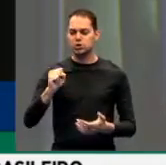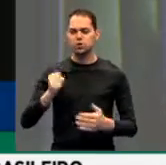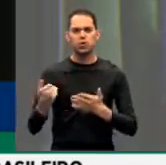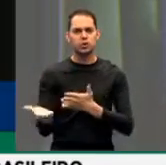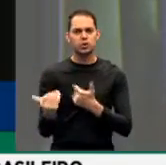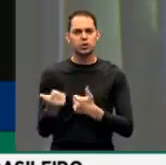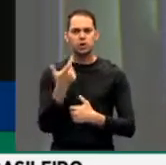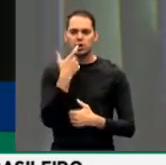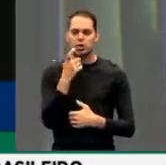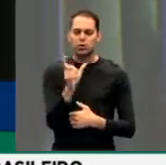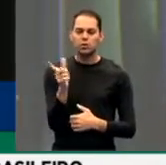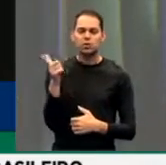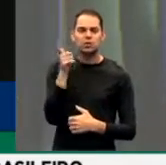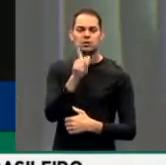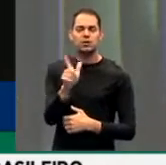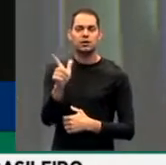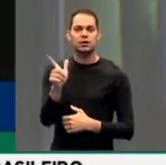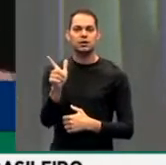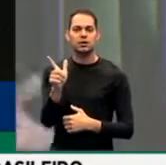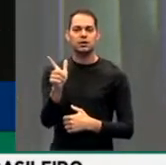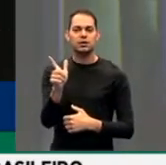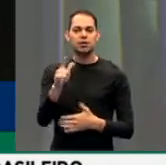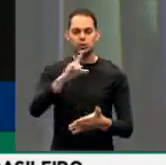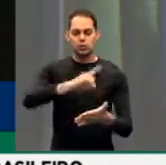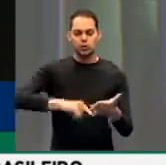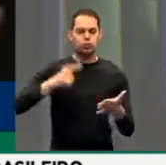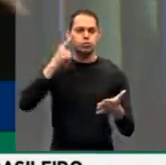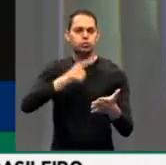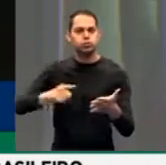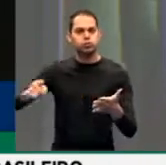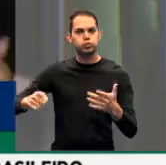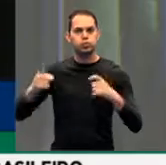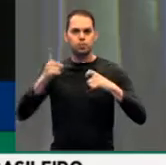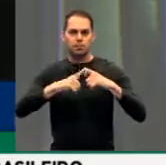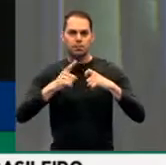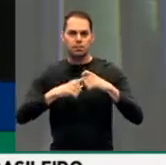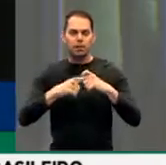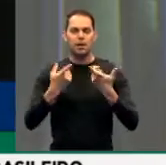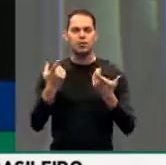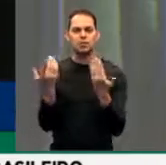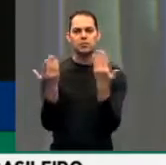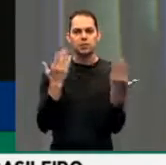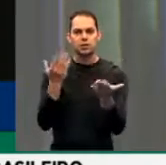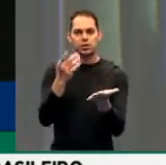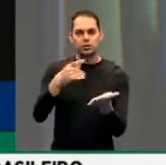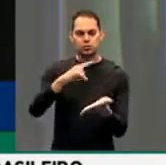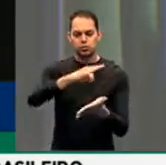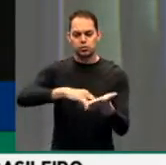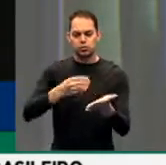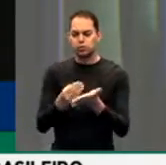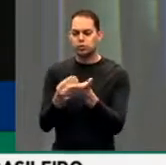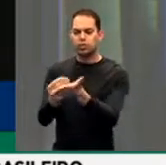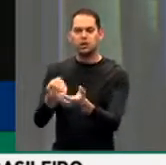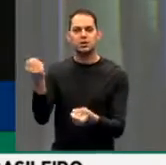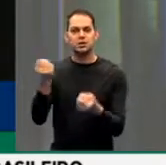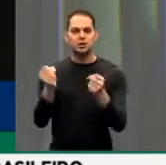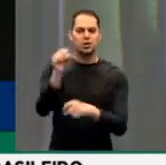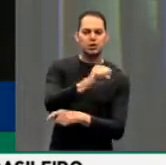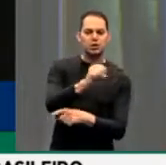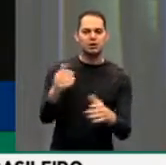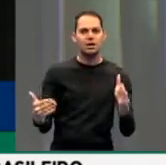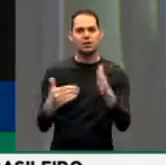CNH e ganha um laudo vitalício do médico, do psicólogo, para dirigir até os 70, 80? Não!